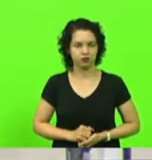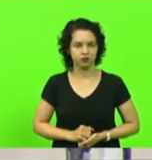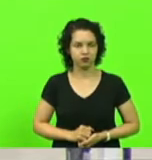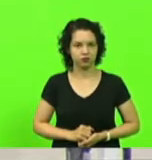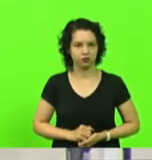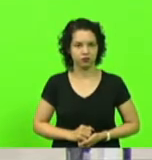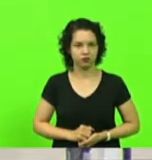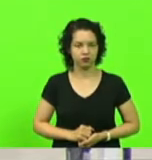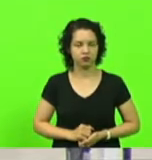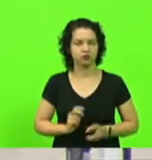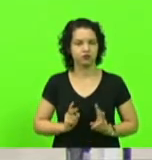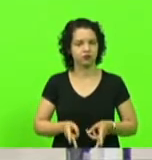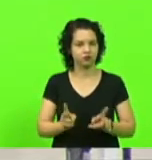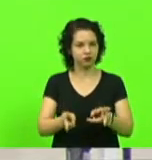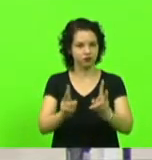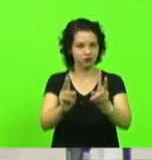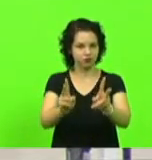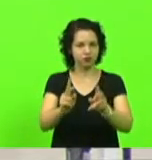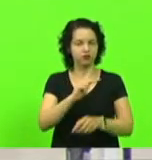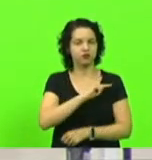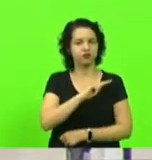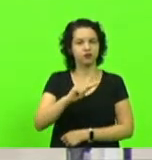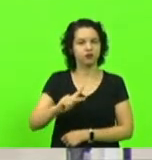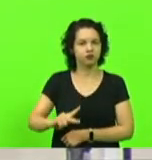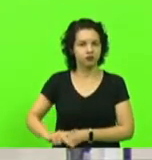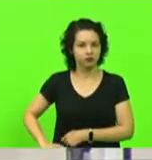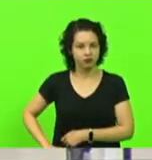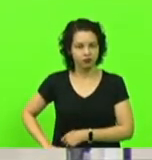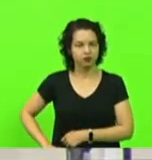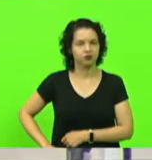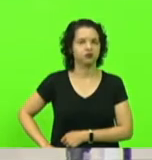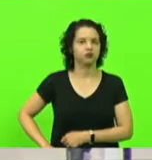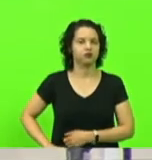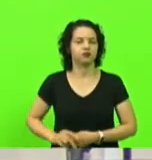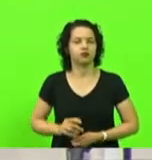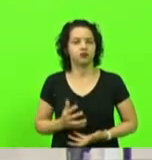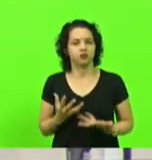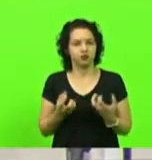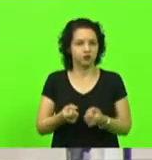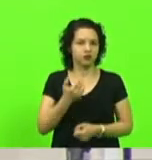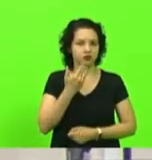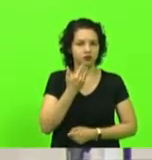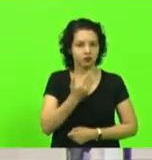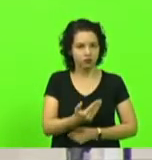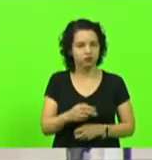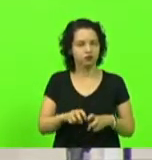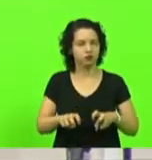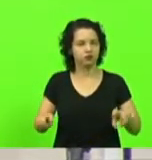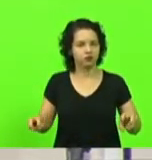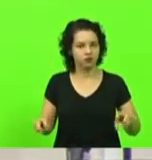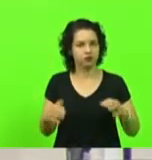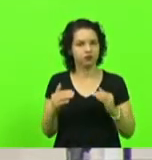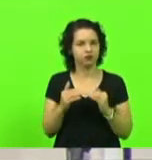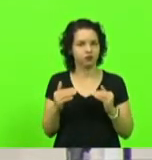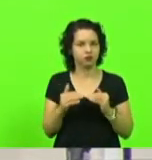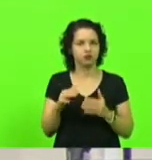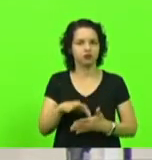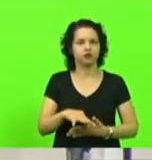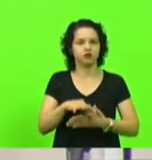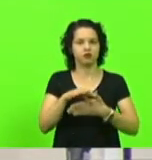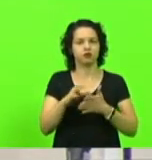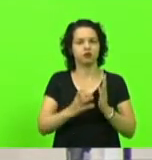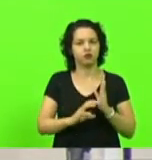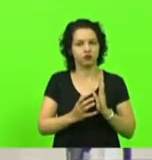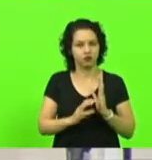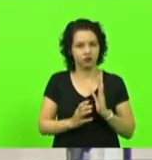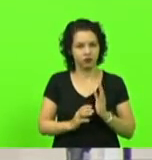Ato contínuo. O senhor presidente, atendendo à solicitação da mesa, com aquisiência dos líderes